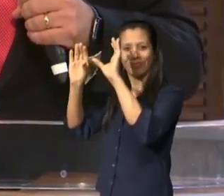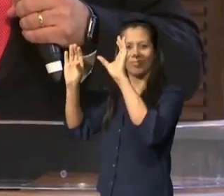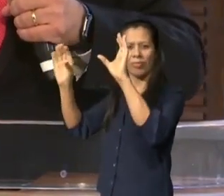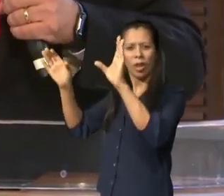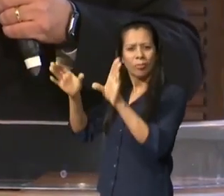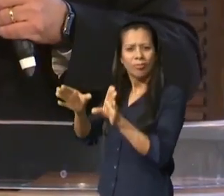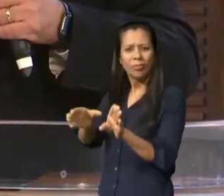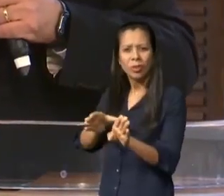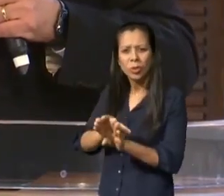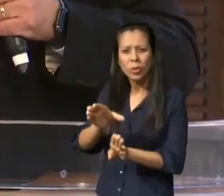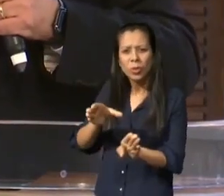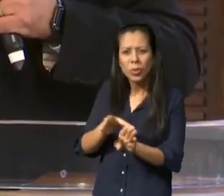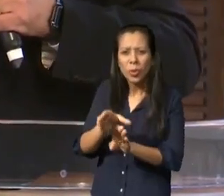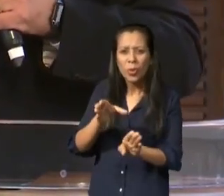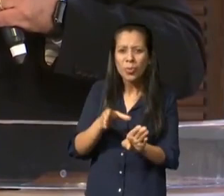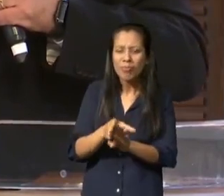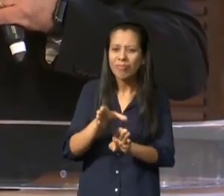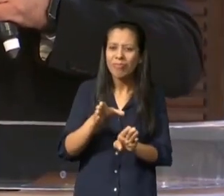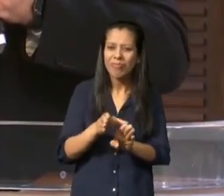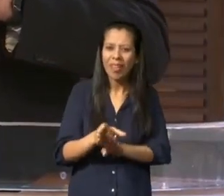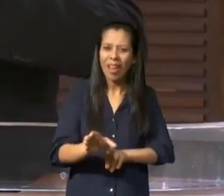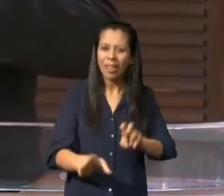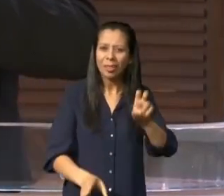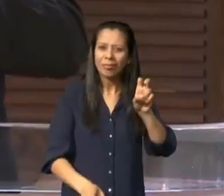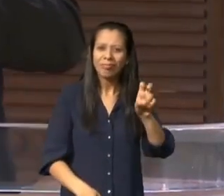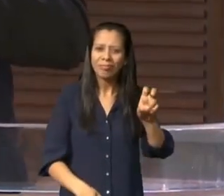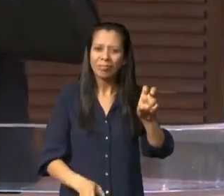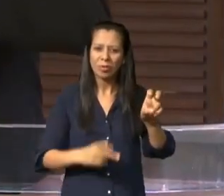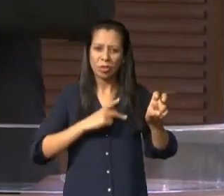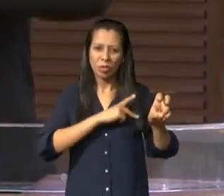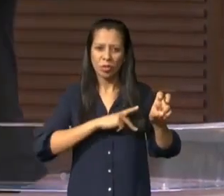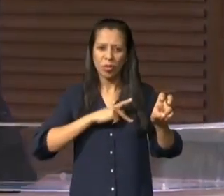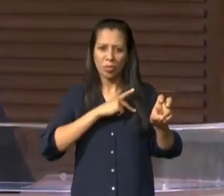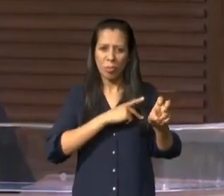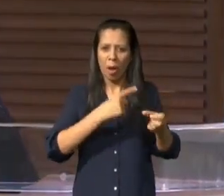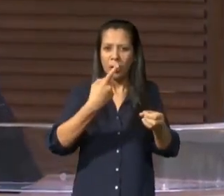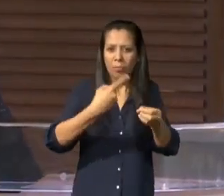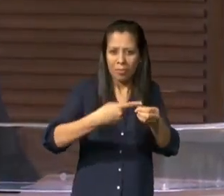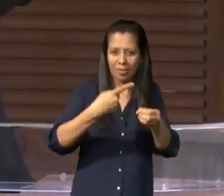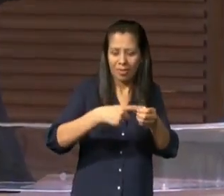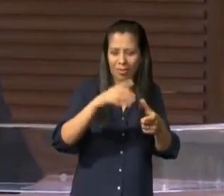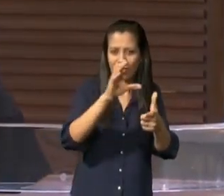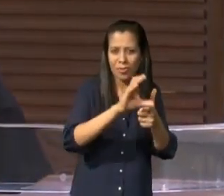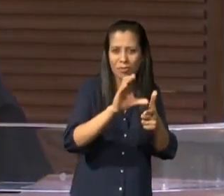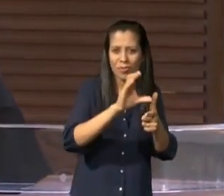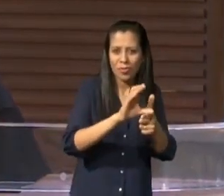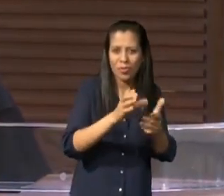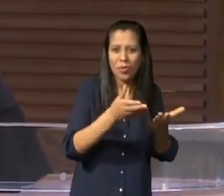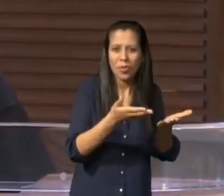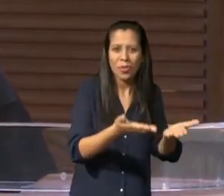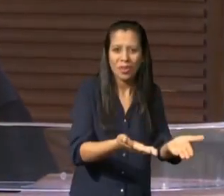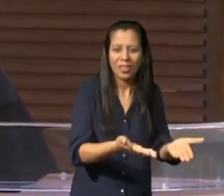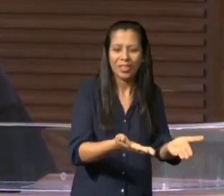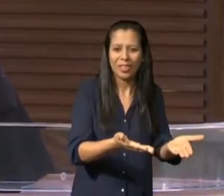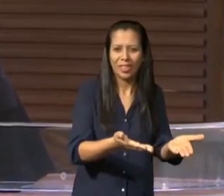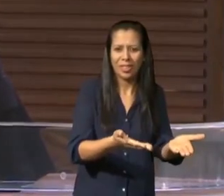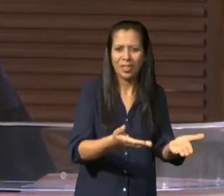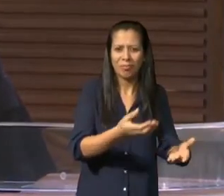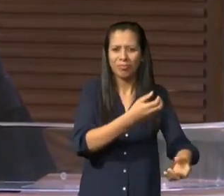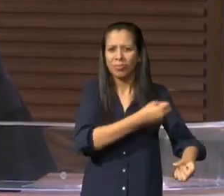conselhos de Paulo para a igreja de Corinto retratados em exemplos de mil e tantos anos